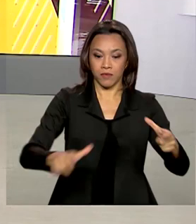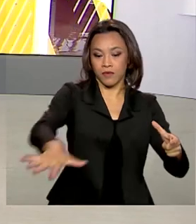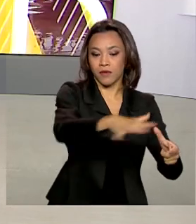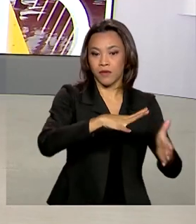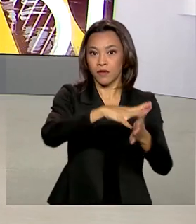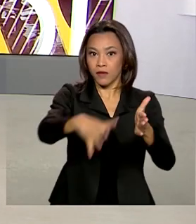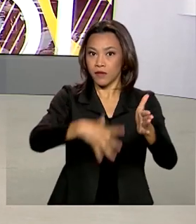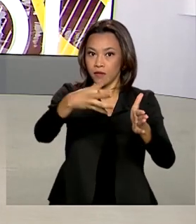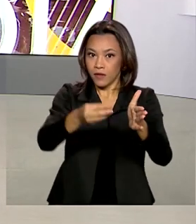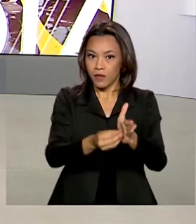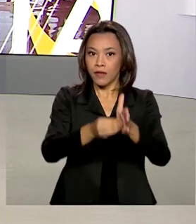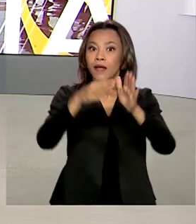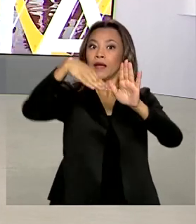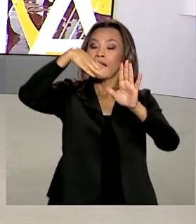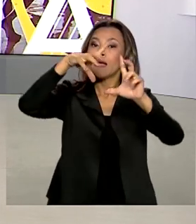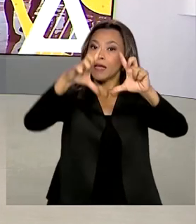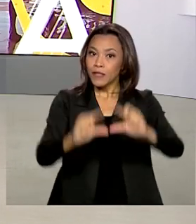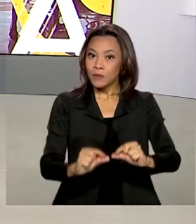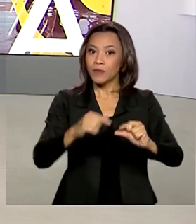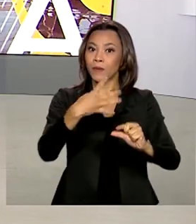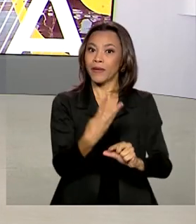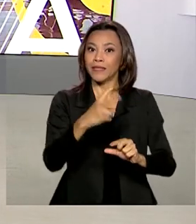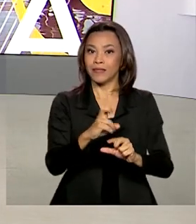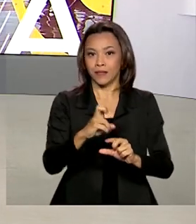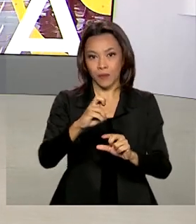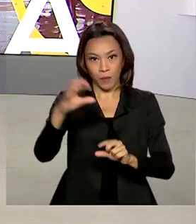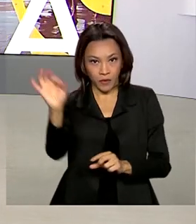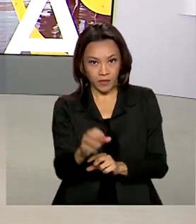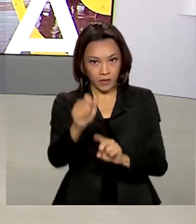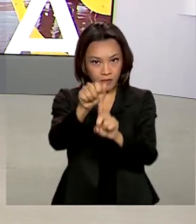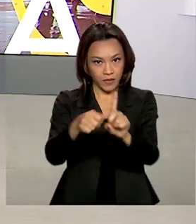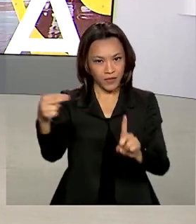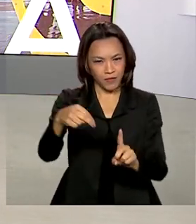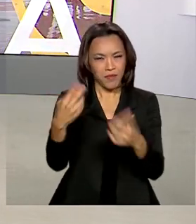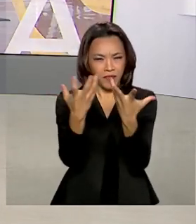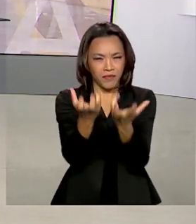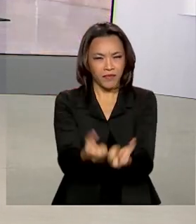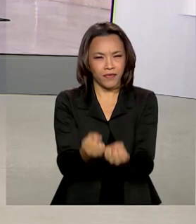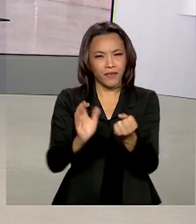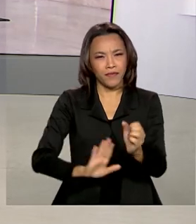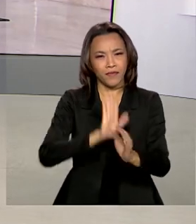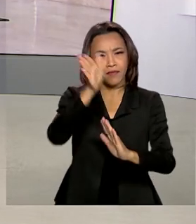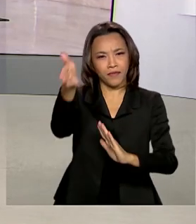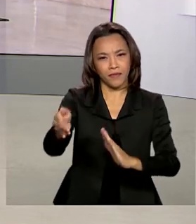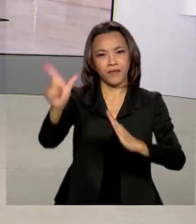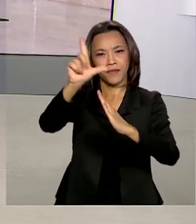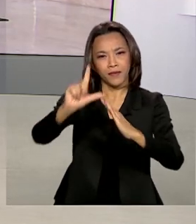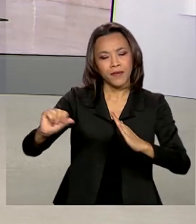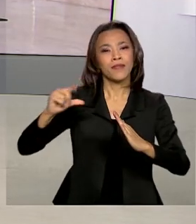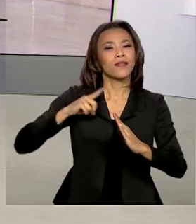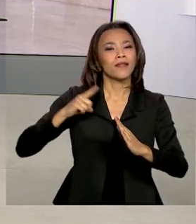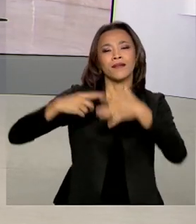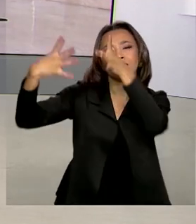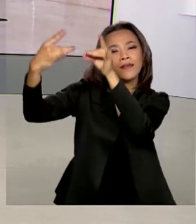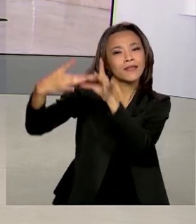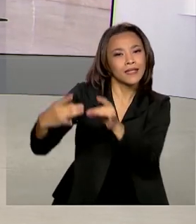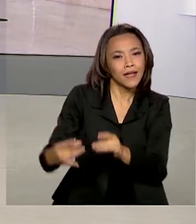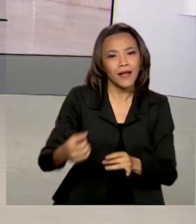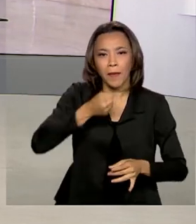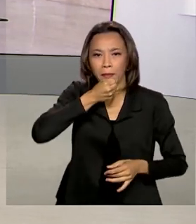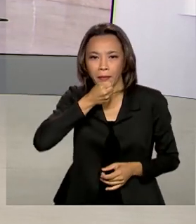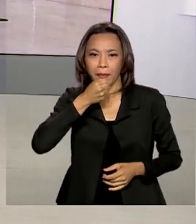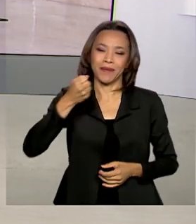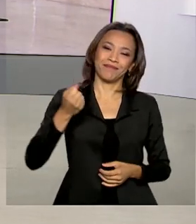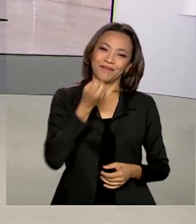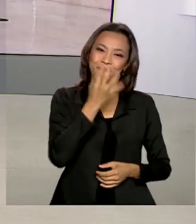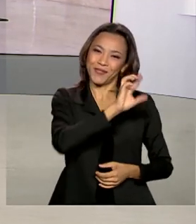caiu 45% no mês de novembro. Vamos até o Palácio do Planalto. A repórter Márcia Fernandes traz ao vivo os detalhes para a gente. Márcia,